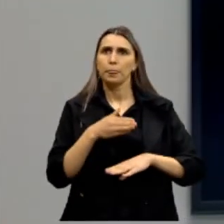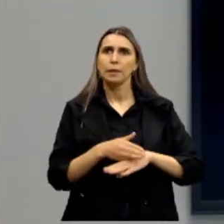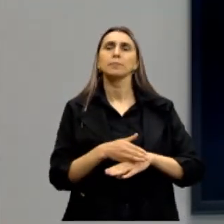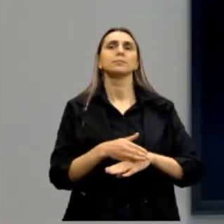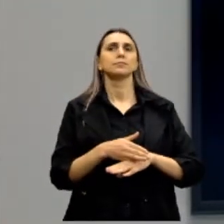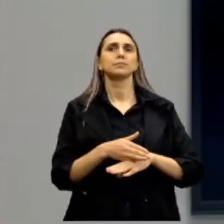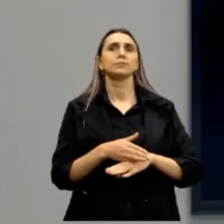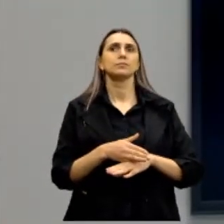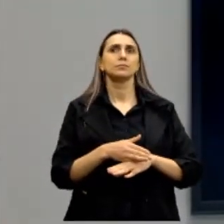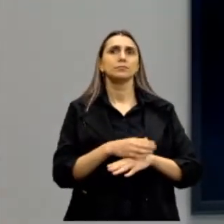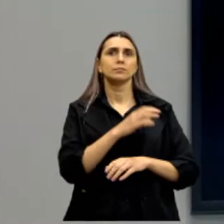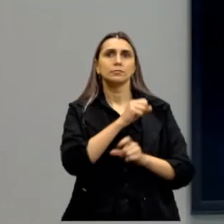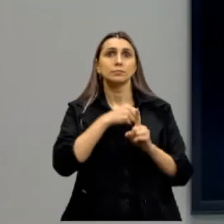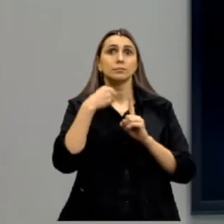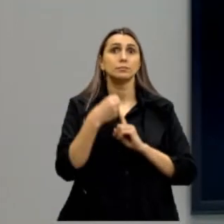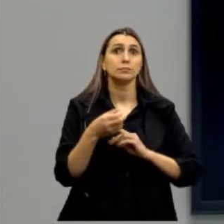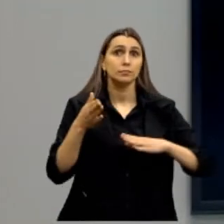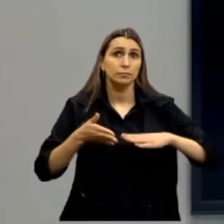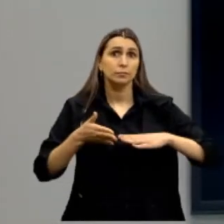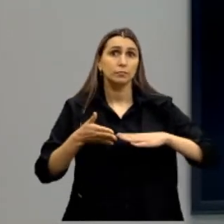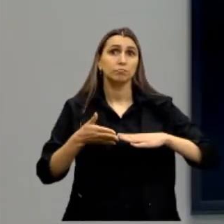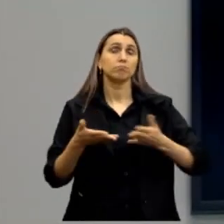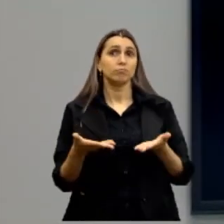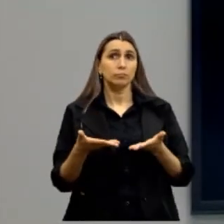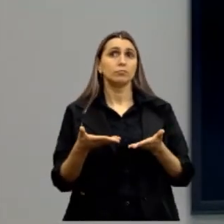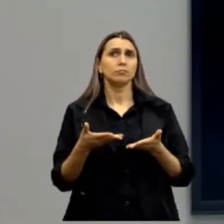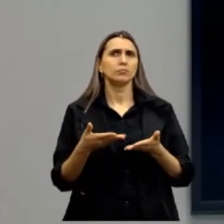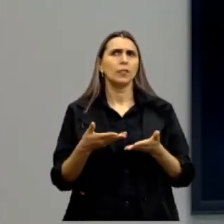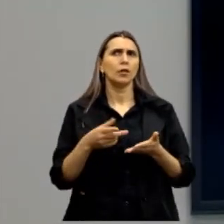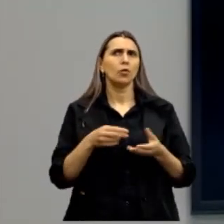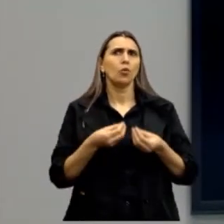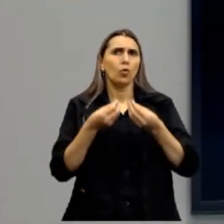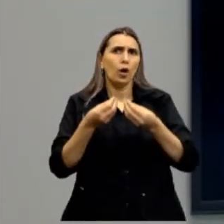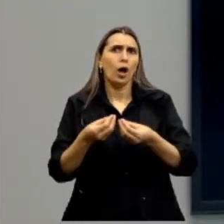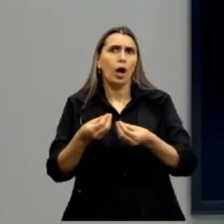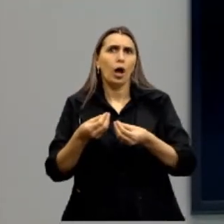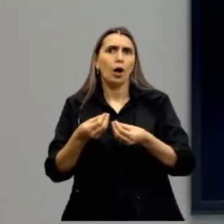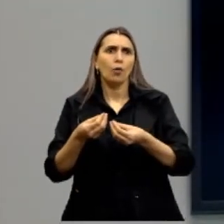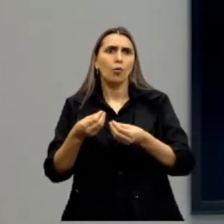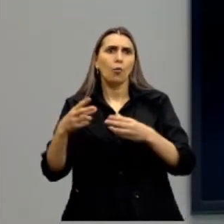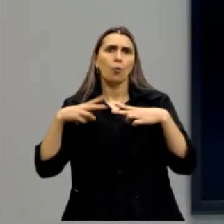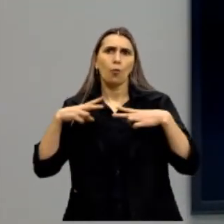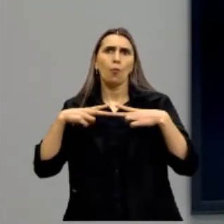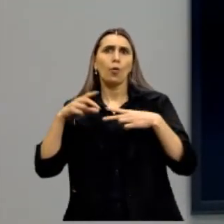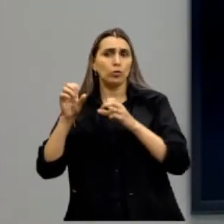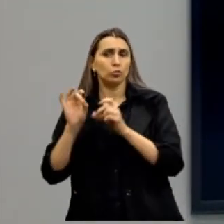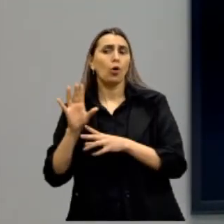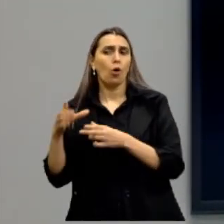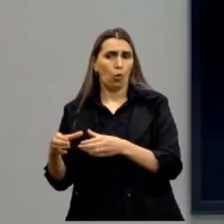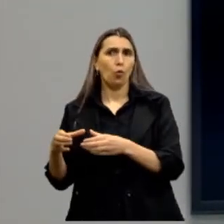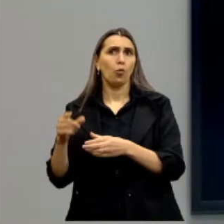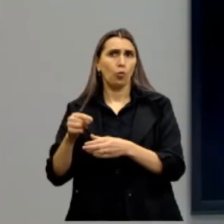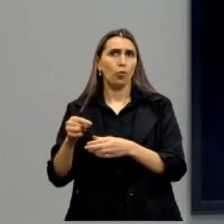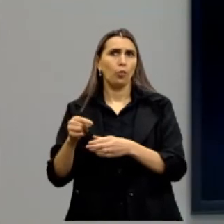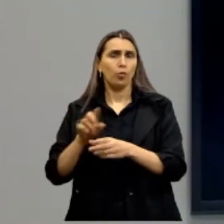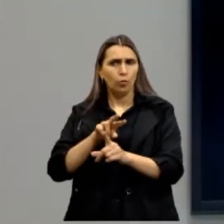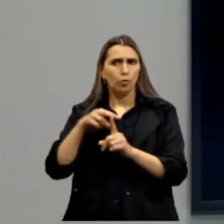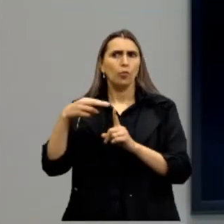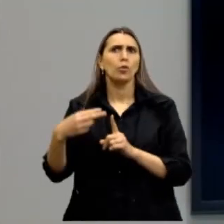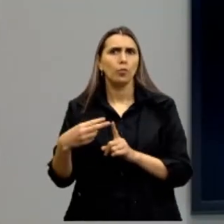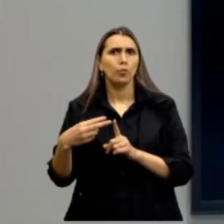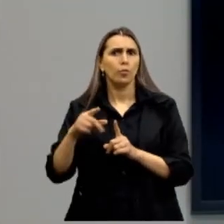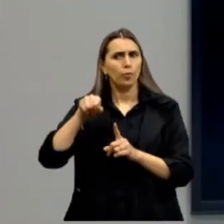nas sociedades contemporâneas, ficou relegada ao âmbito privado, uma vez que estas se voltaram